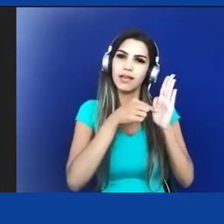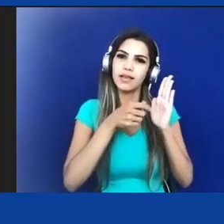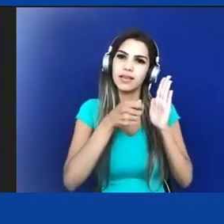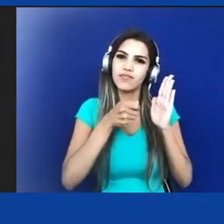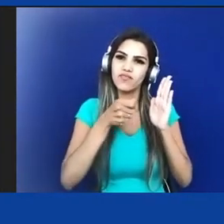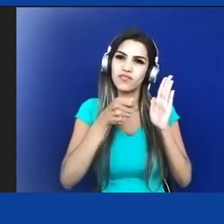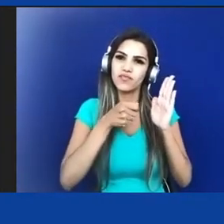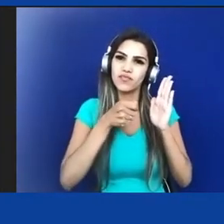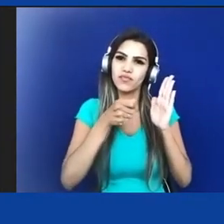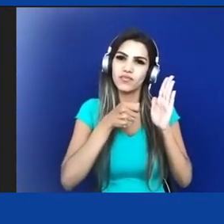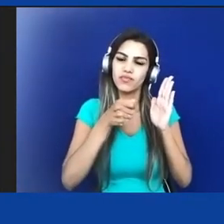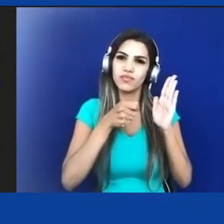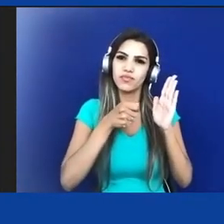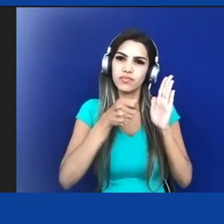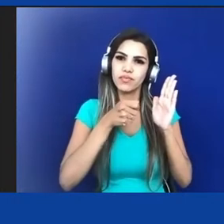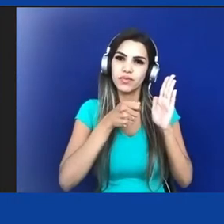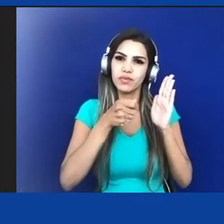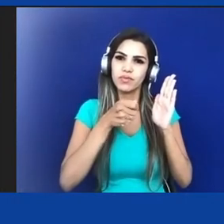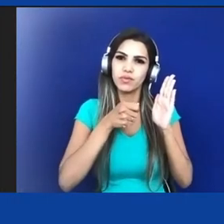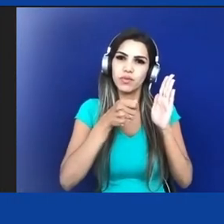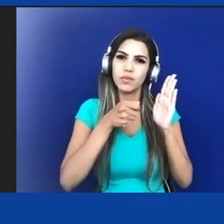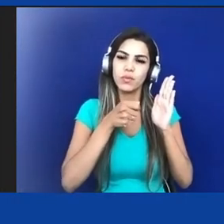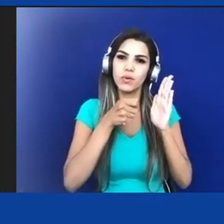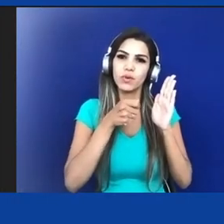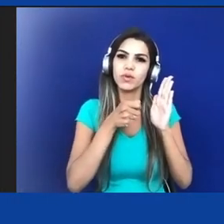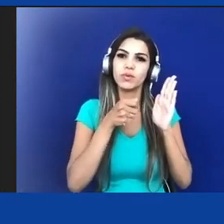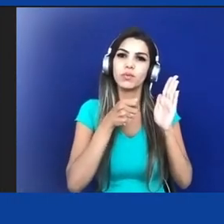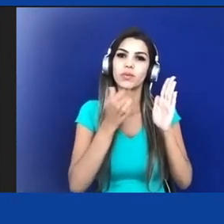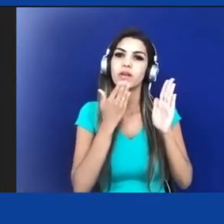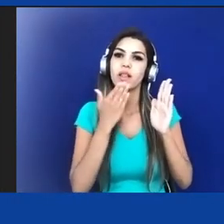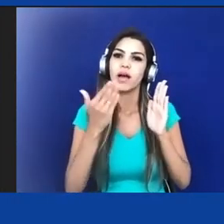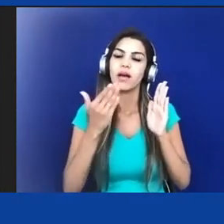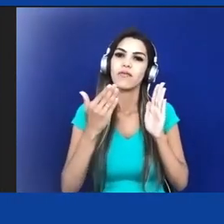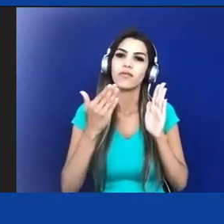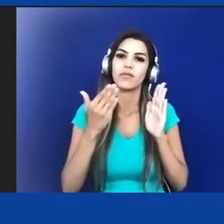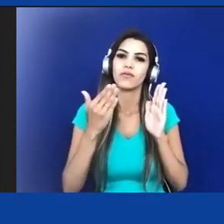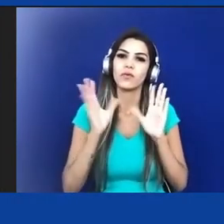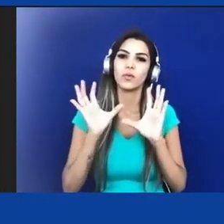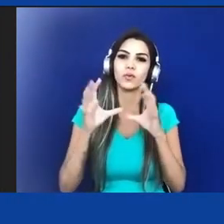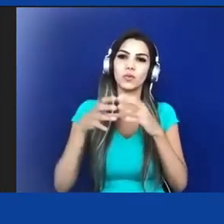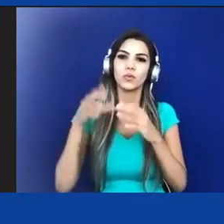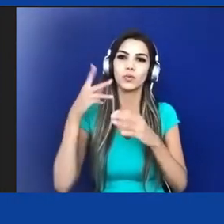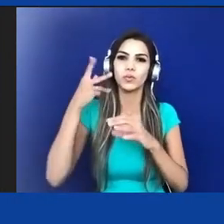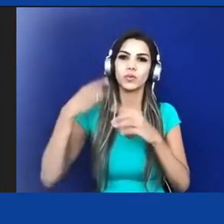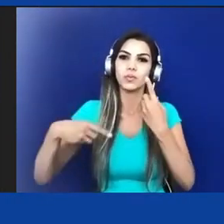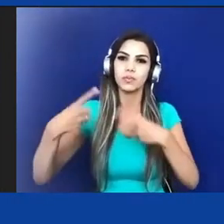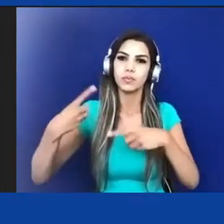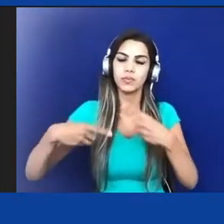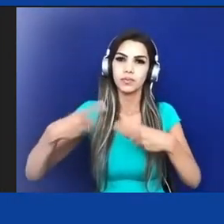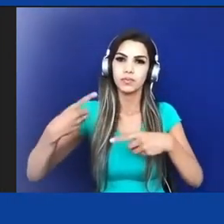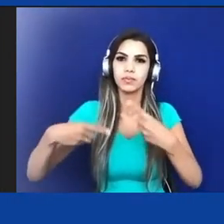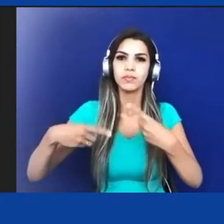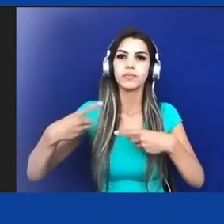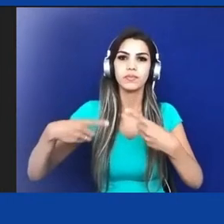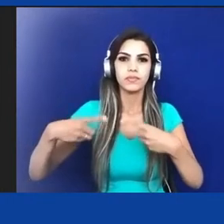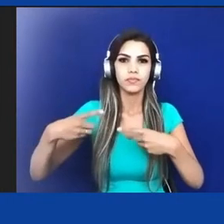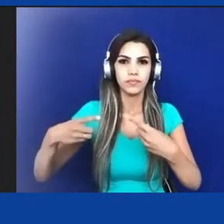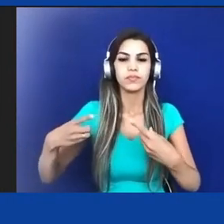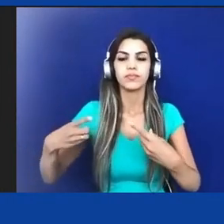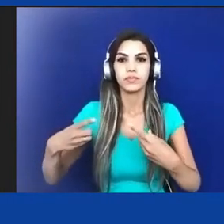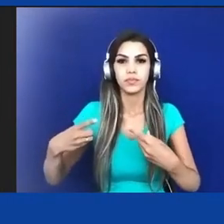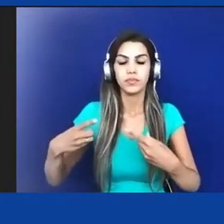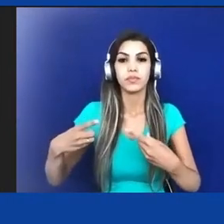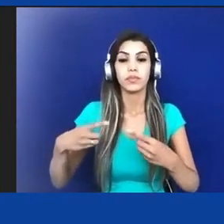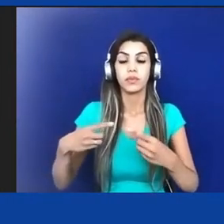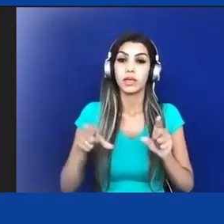determinado tipo de posição política dentro da pluralidade social que compõe o Brasil, como